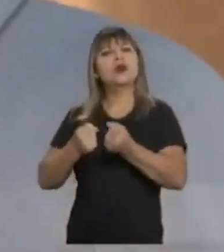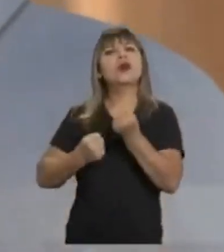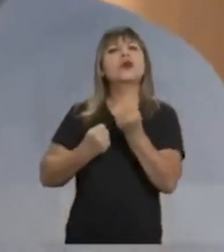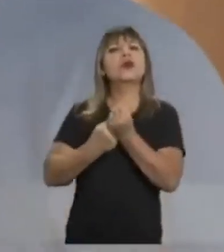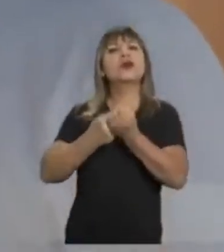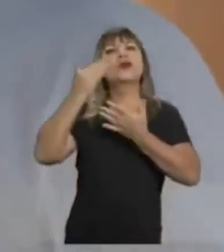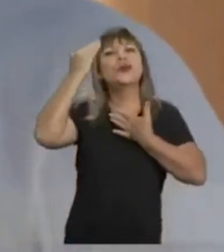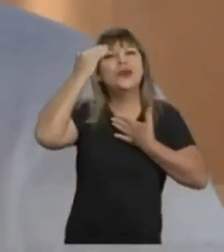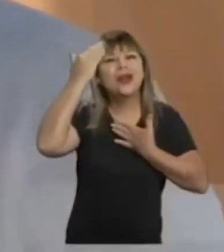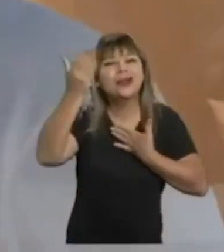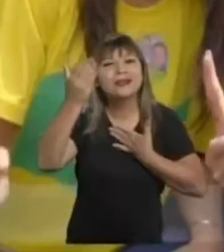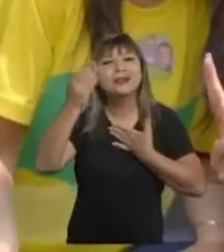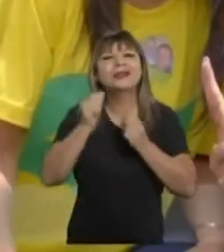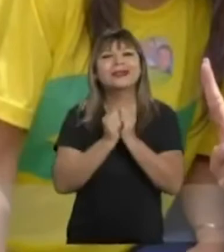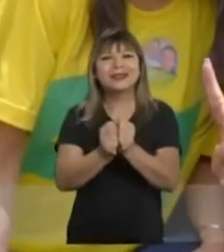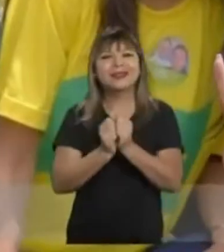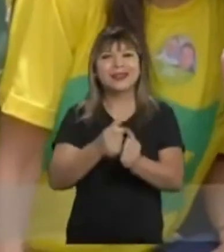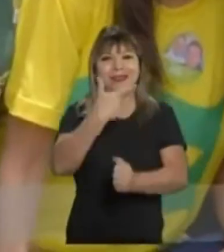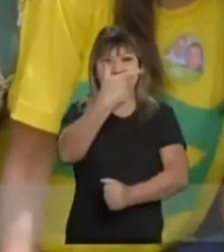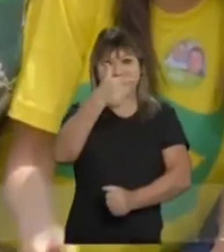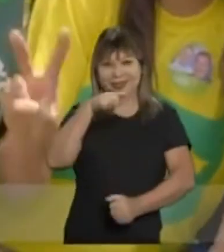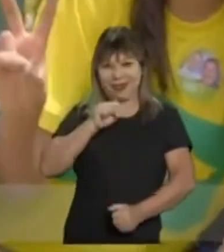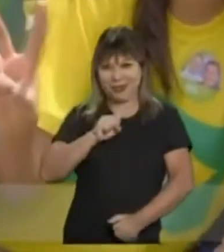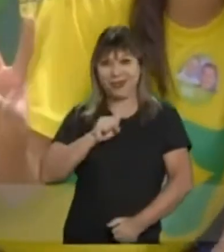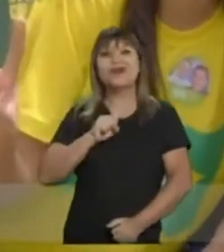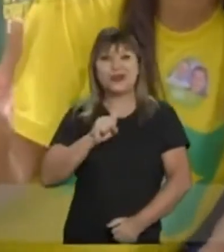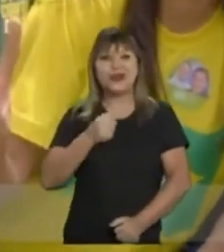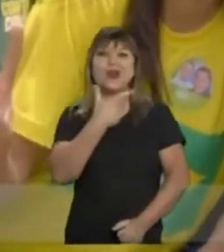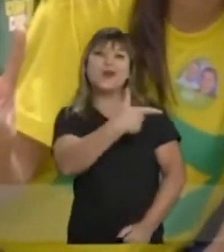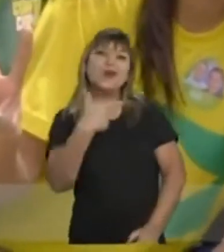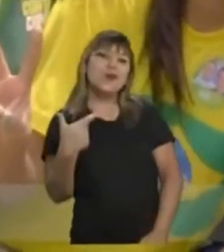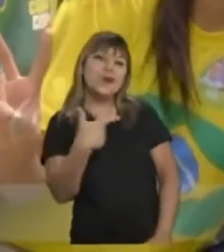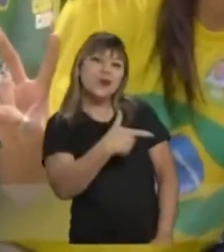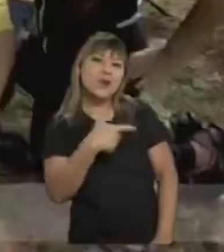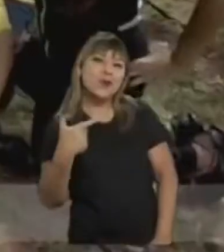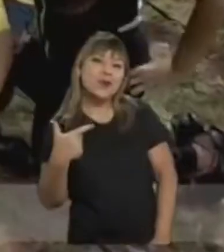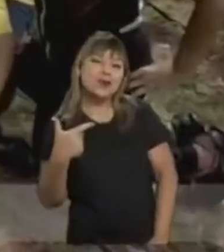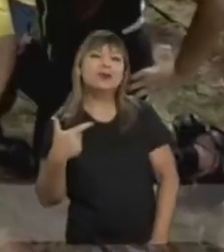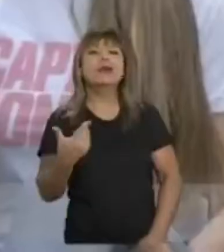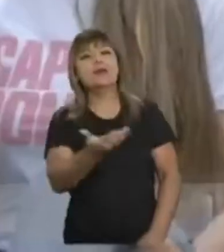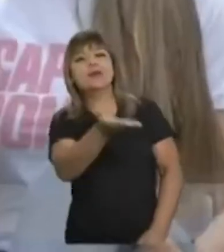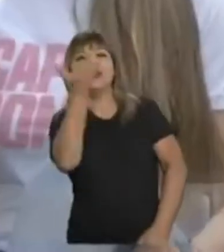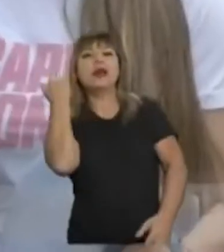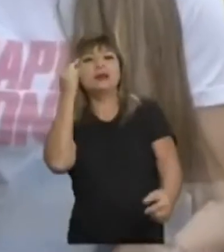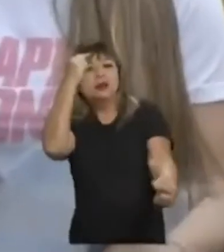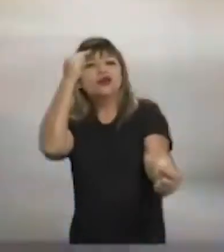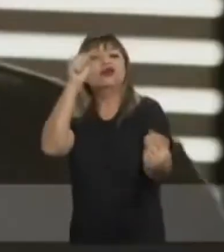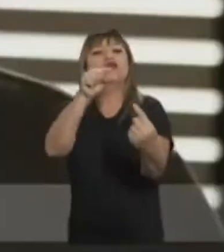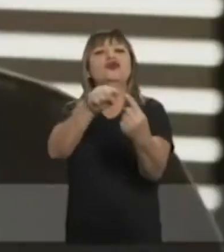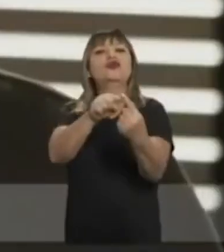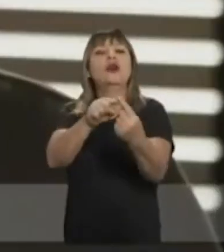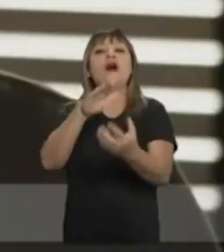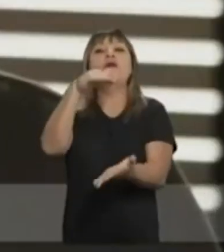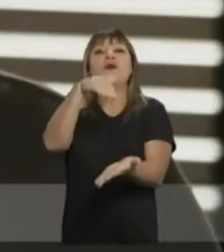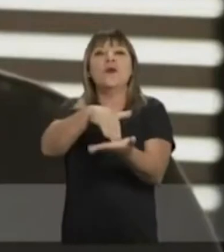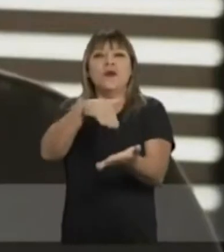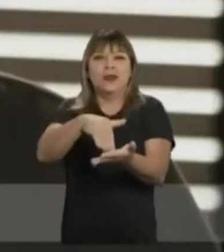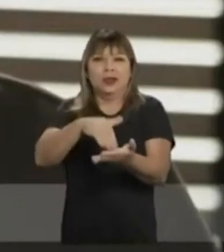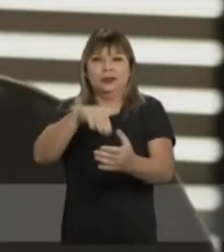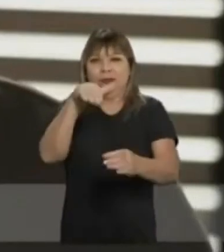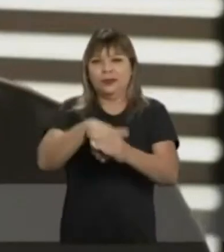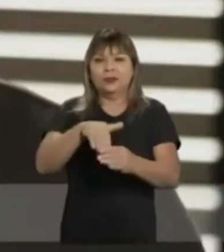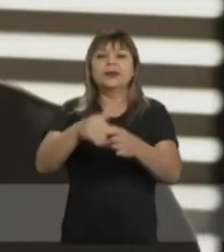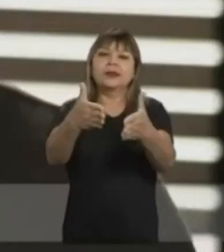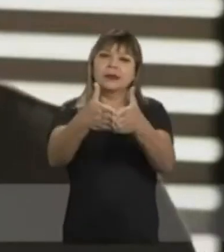Ó, obrigado pelo apoio. Tamo junto. É o Jair de 22! Vem para a missão! Nessa reta final das